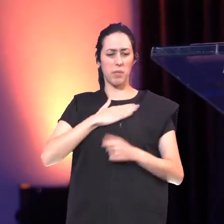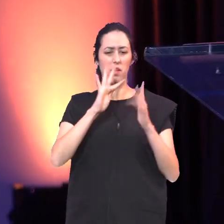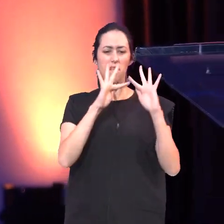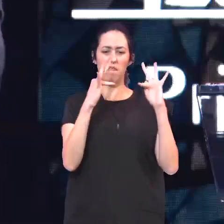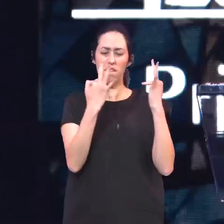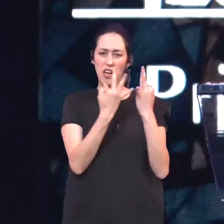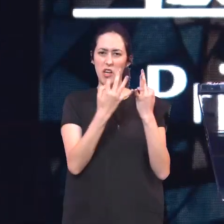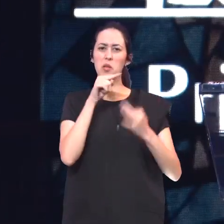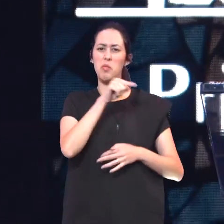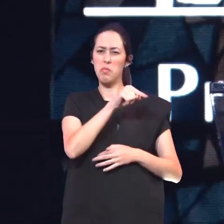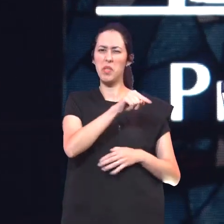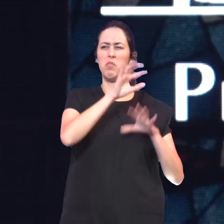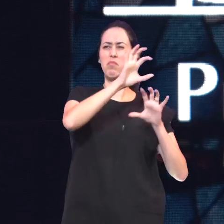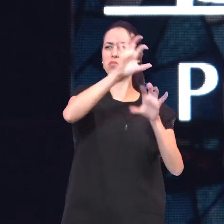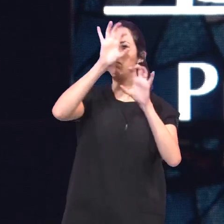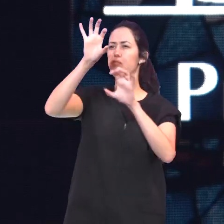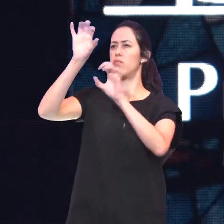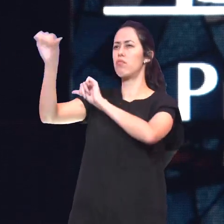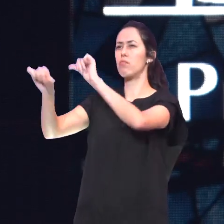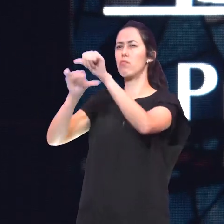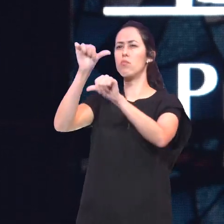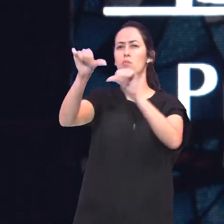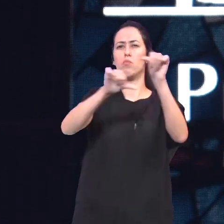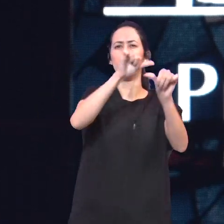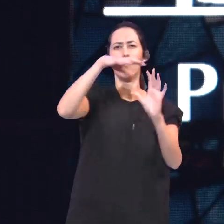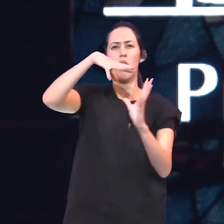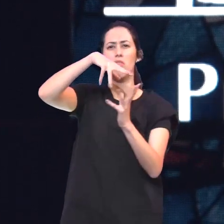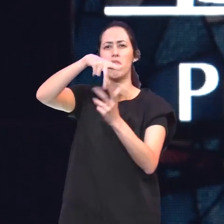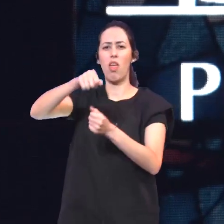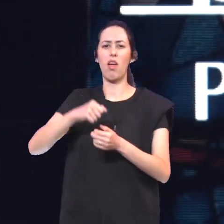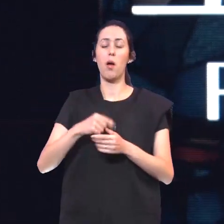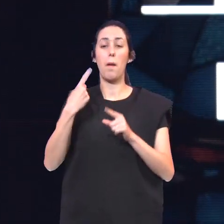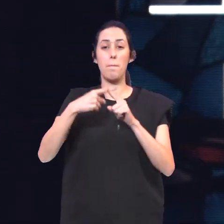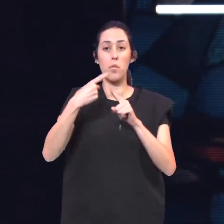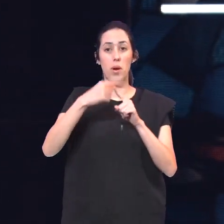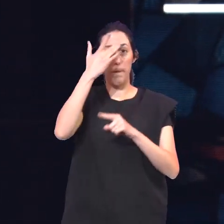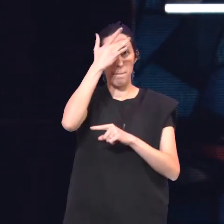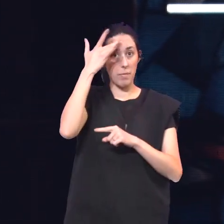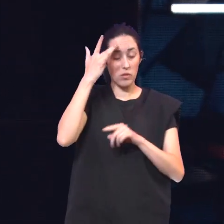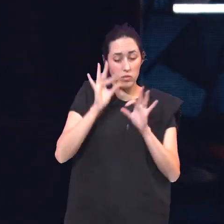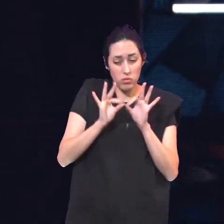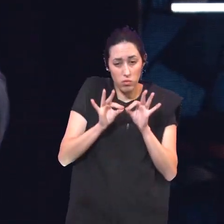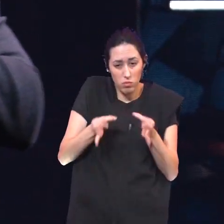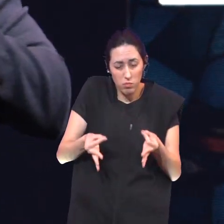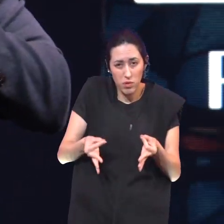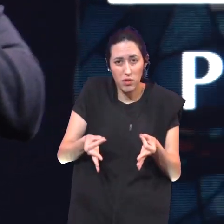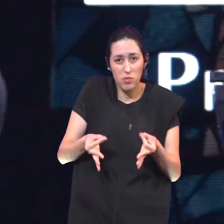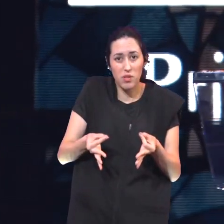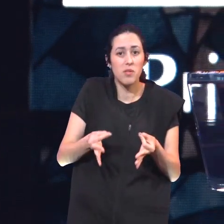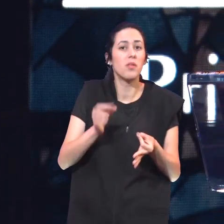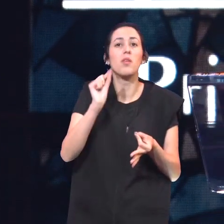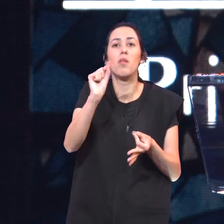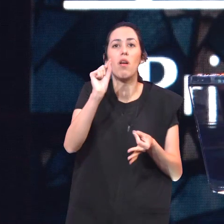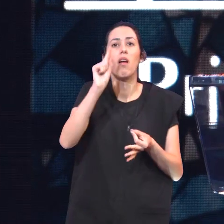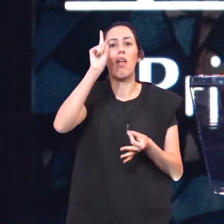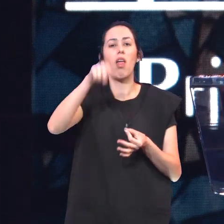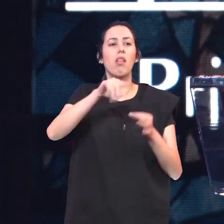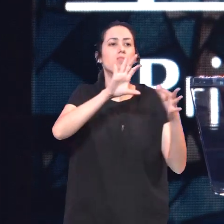faz a diferença Nessa terra Porque os humildes Eles constroem Unidade